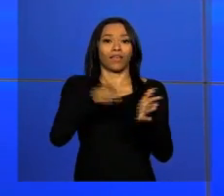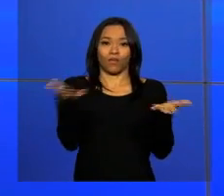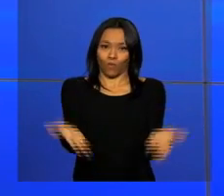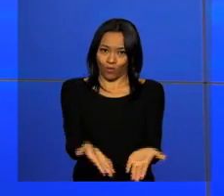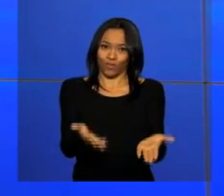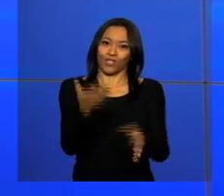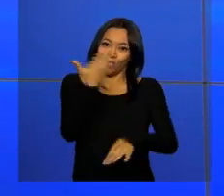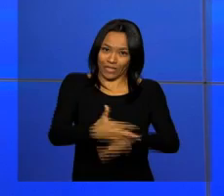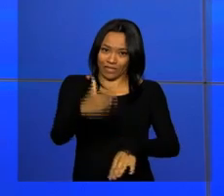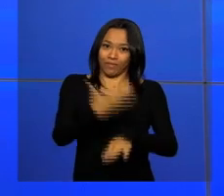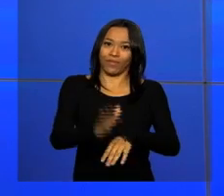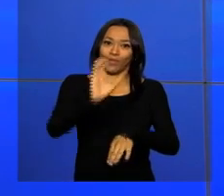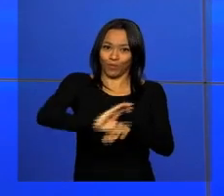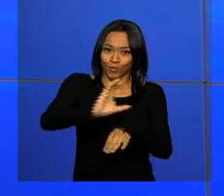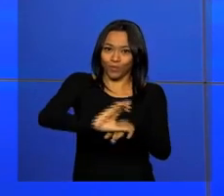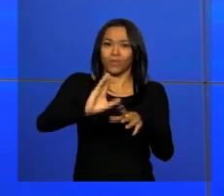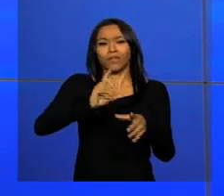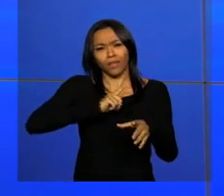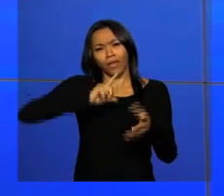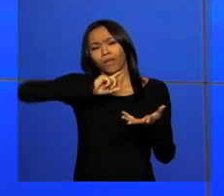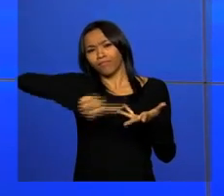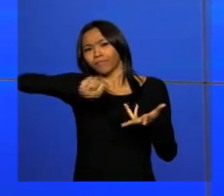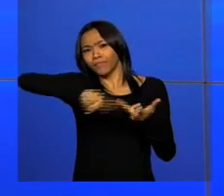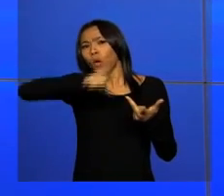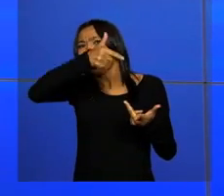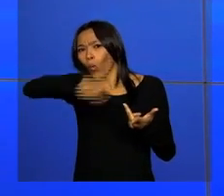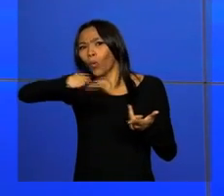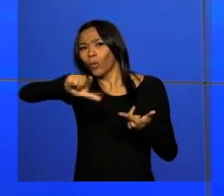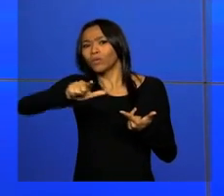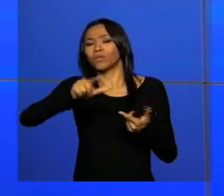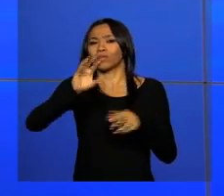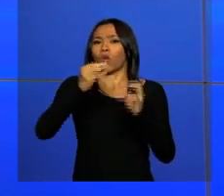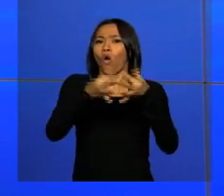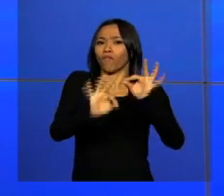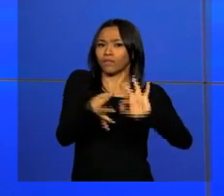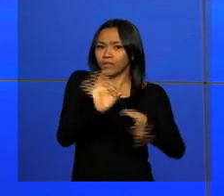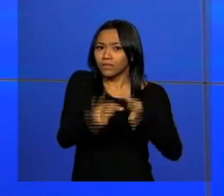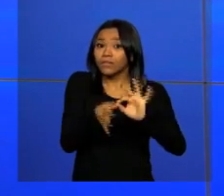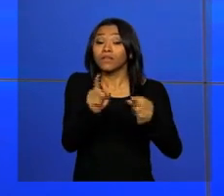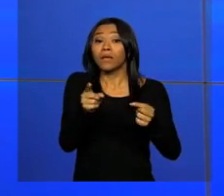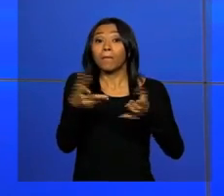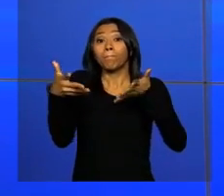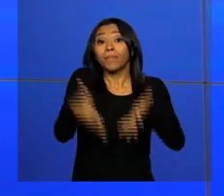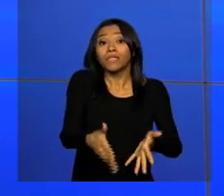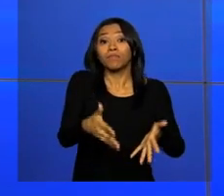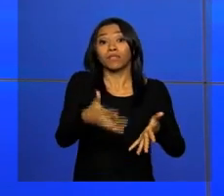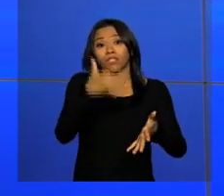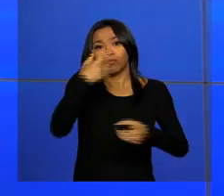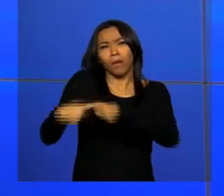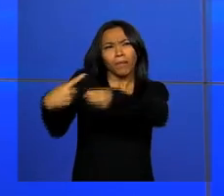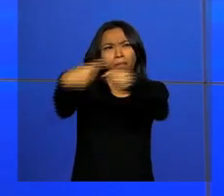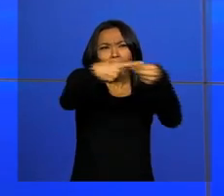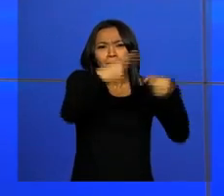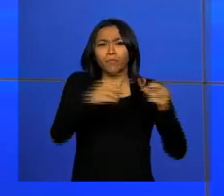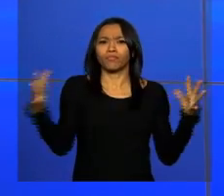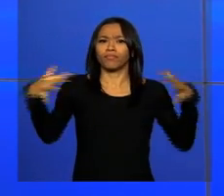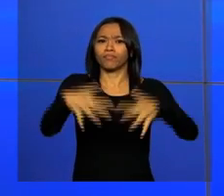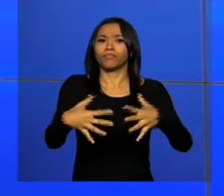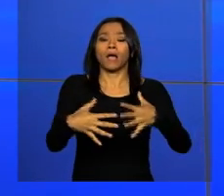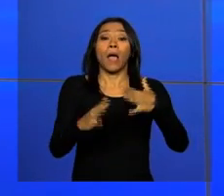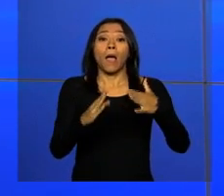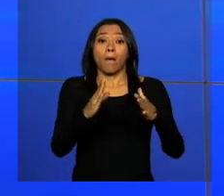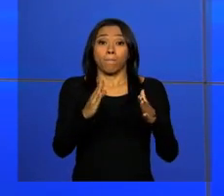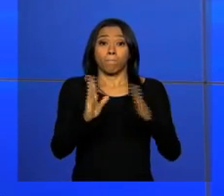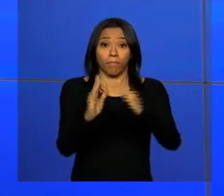Brasília. Estão previstas outras quatro edições da oficina, com participantes de municípios com população acima de